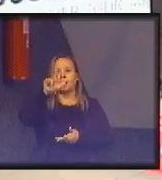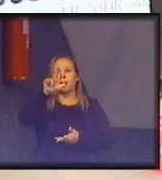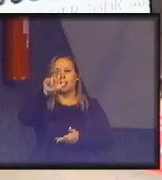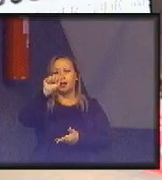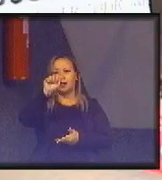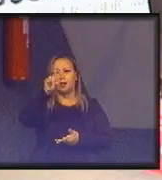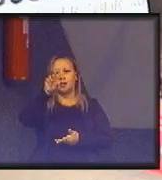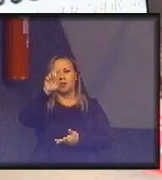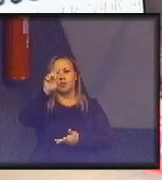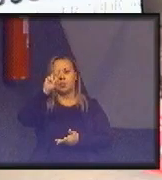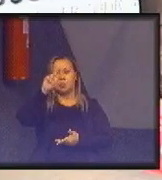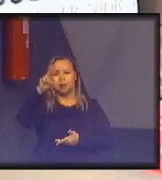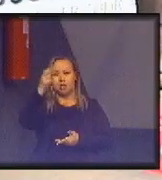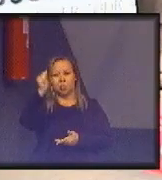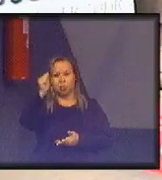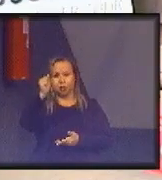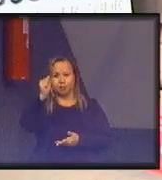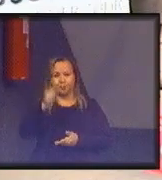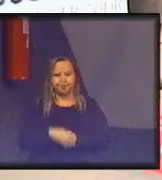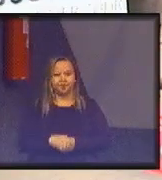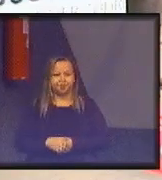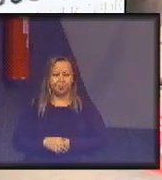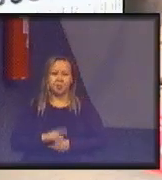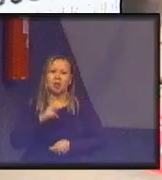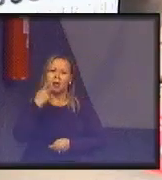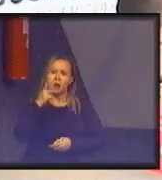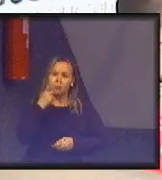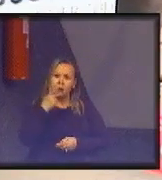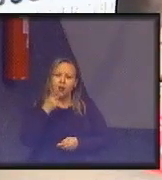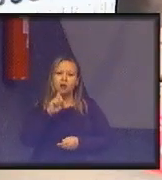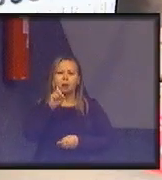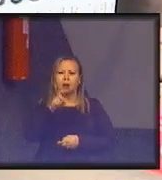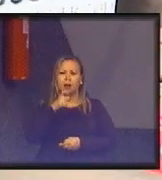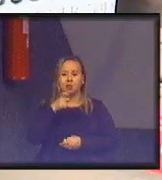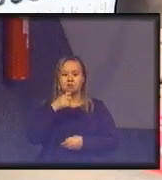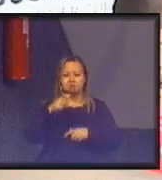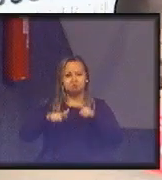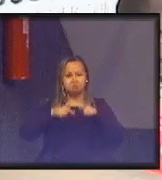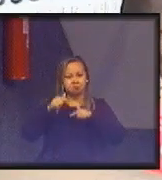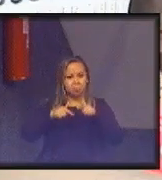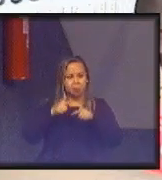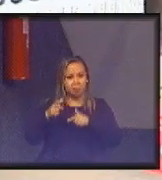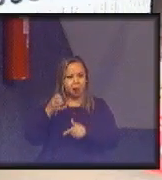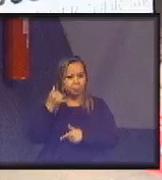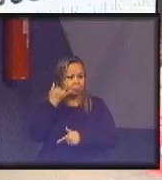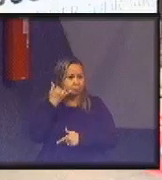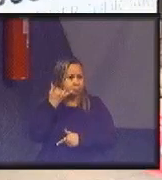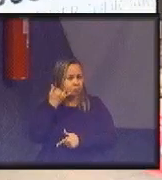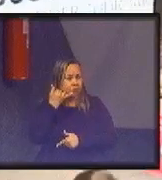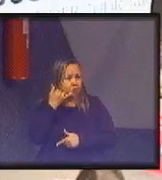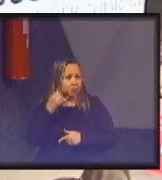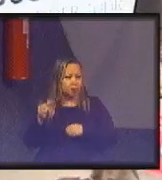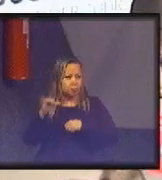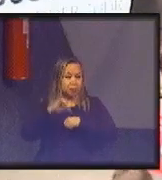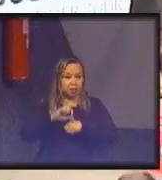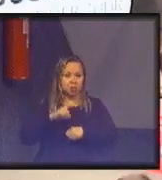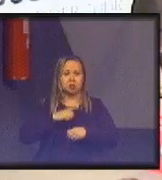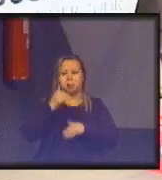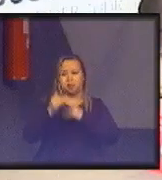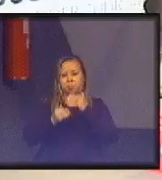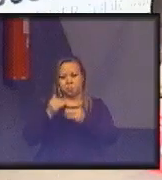tornado o paraíso mundial do call center, ele teve todo esse processo de urbanização,